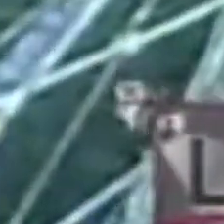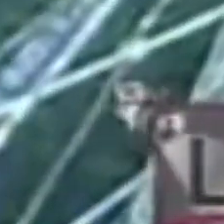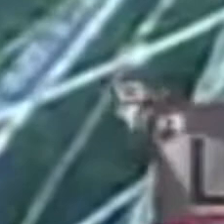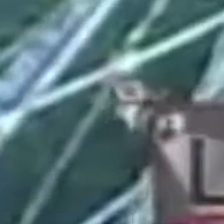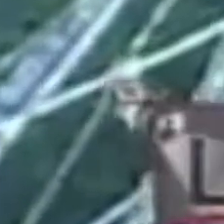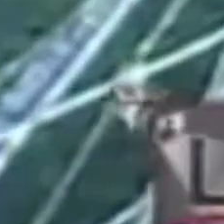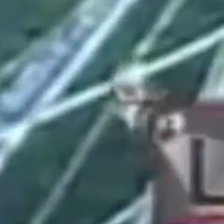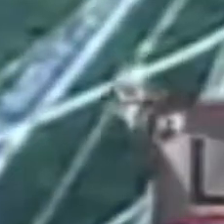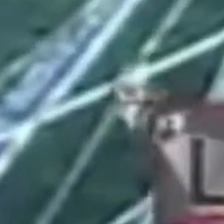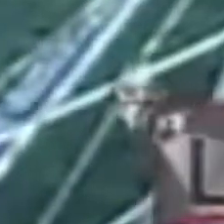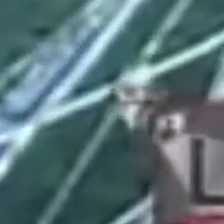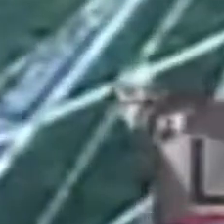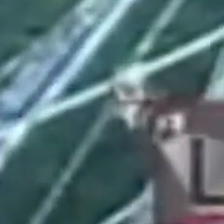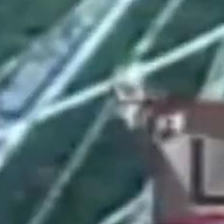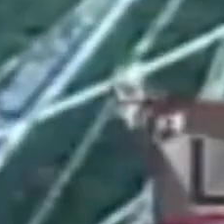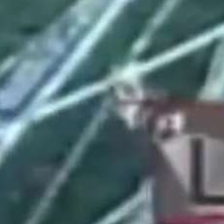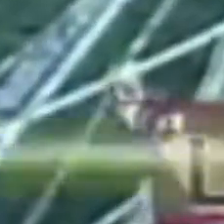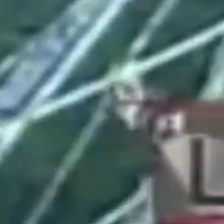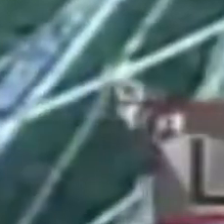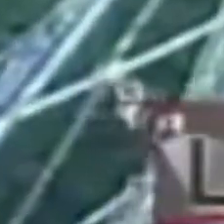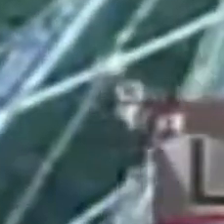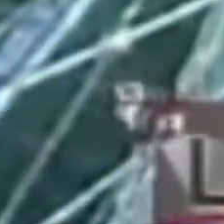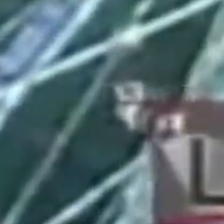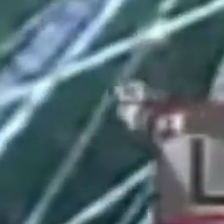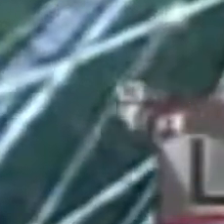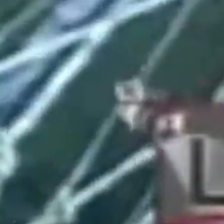segundo da Spaca Blue.